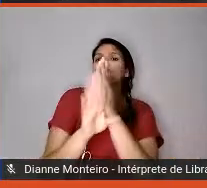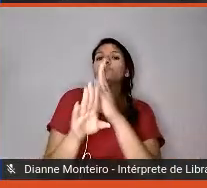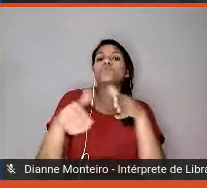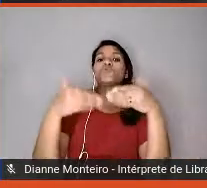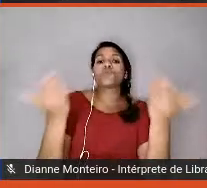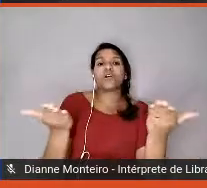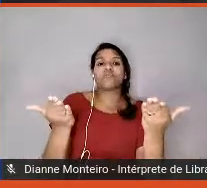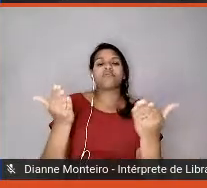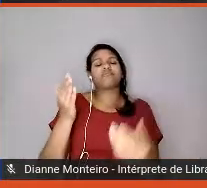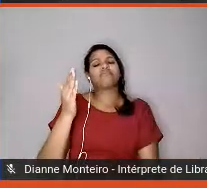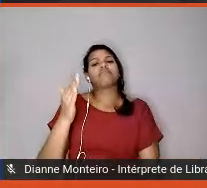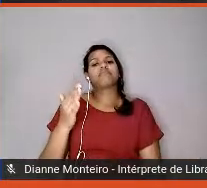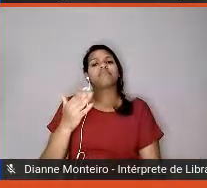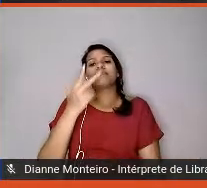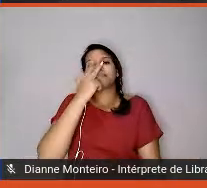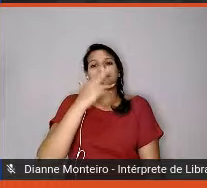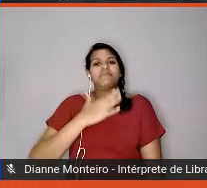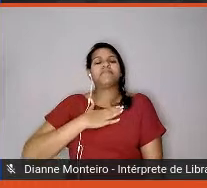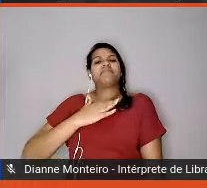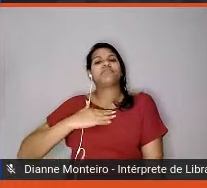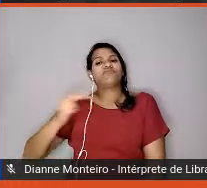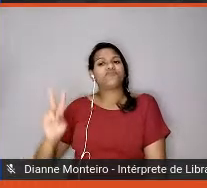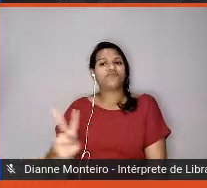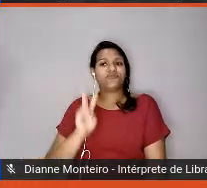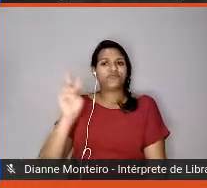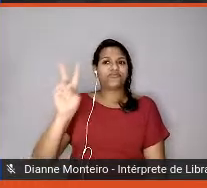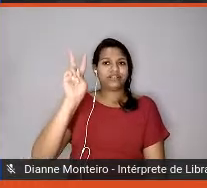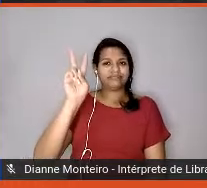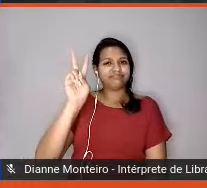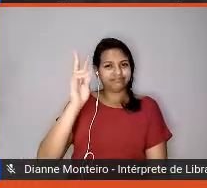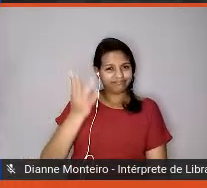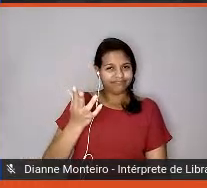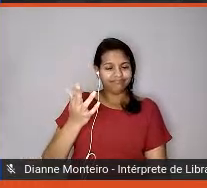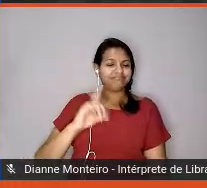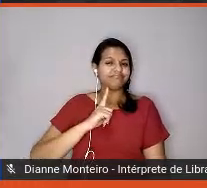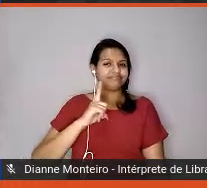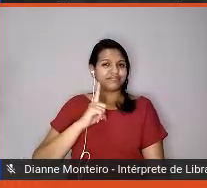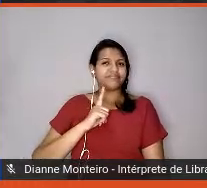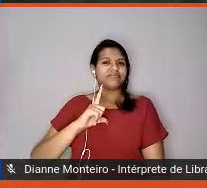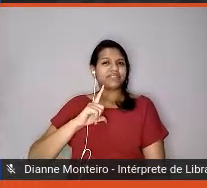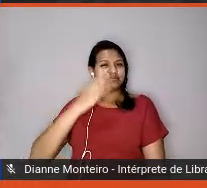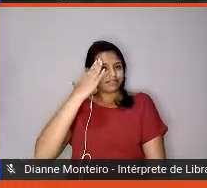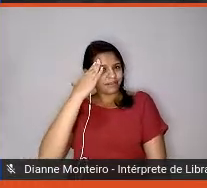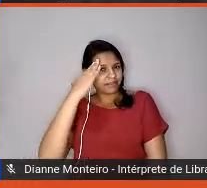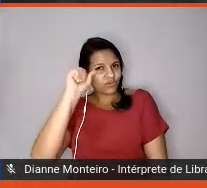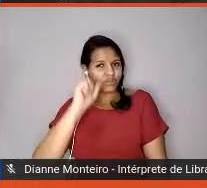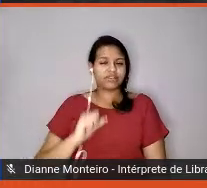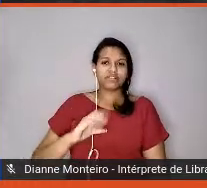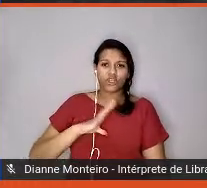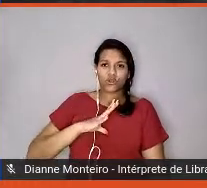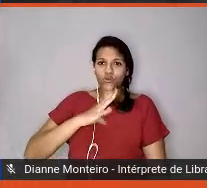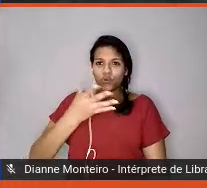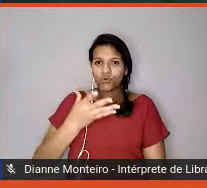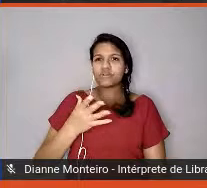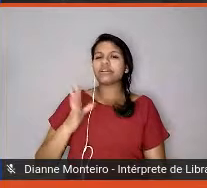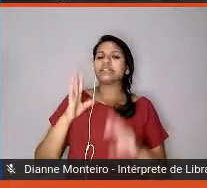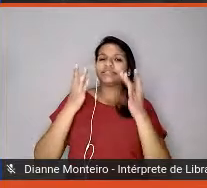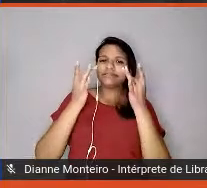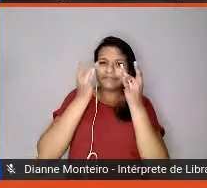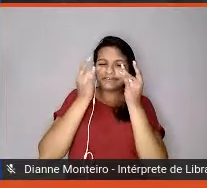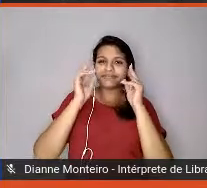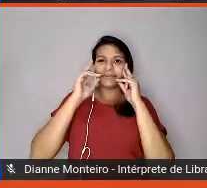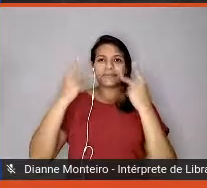esses blocos de sabedoria, coragem, humanismo, justiça, temperança e